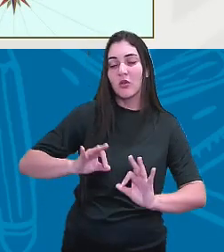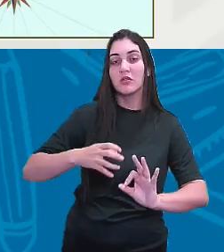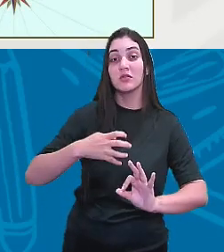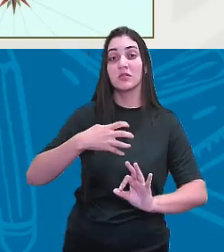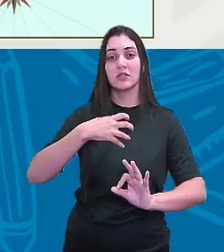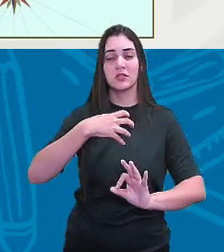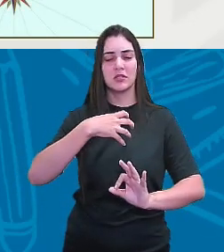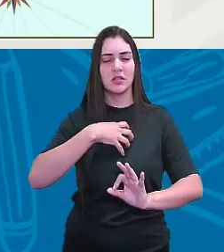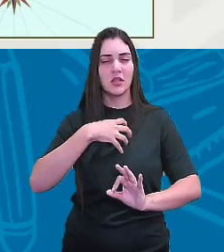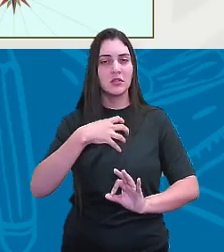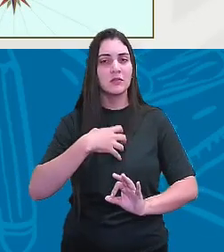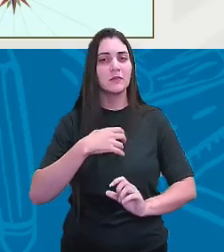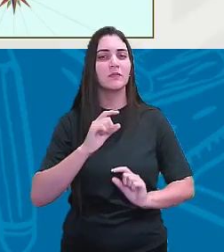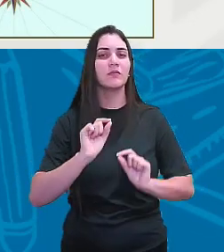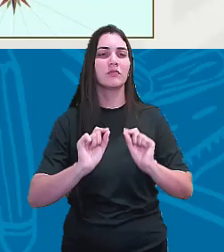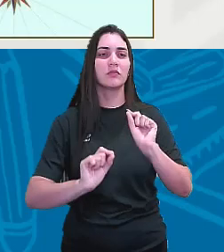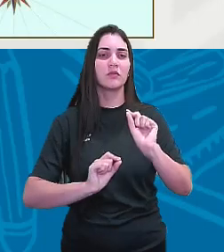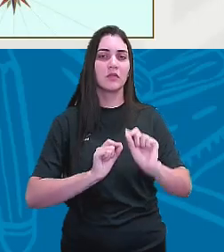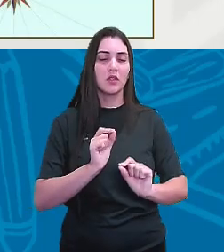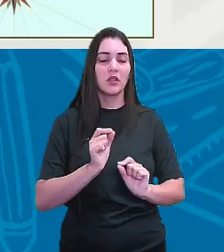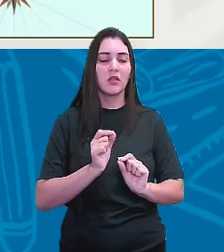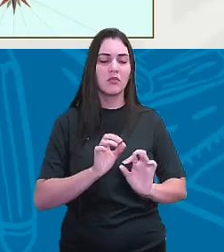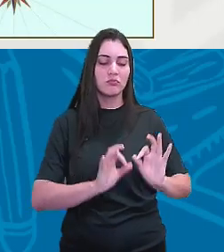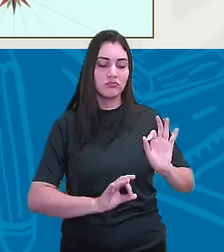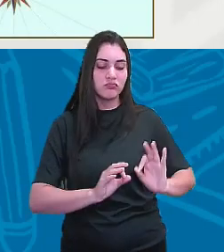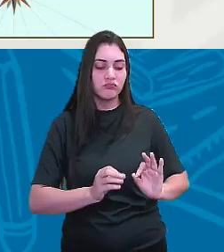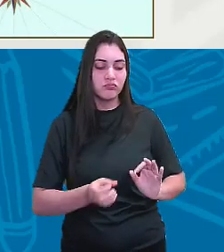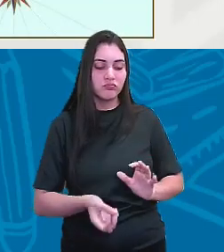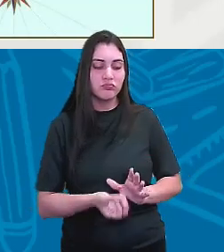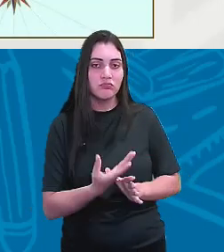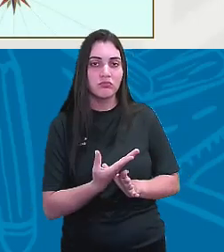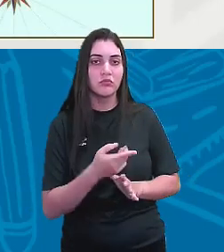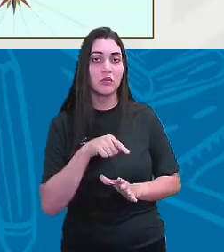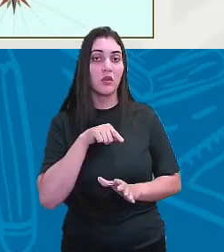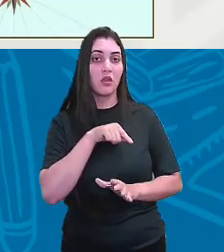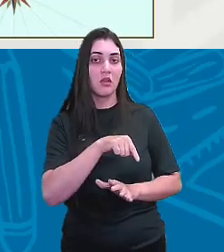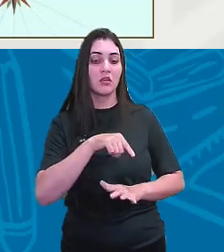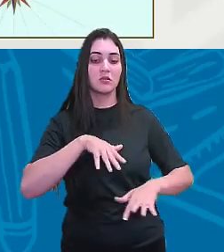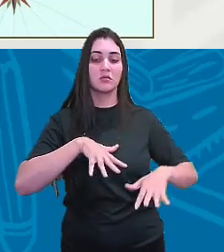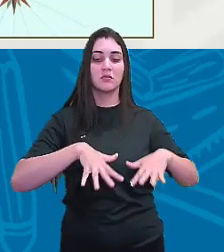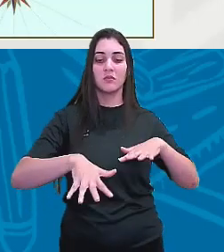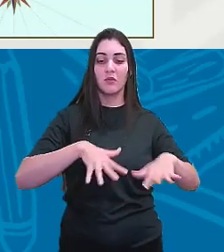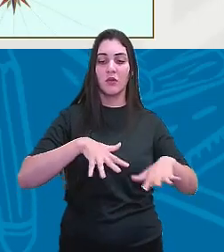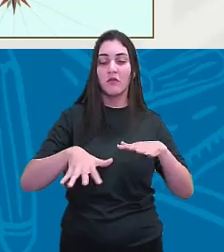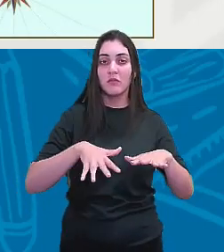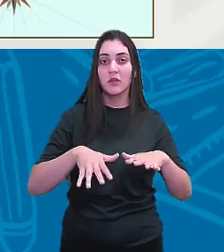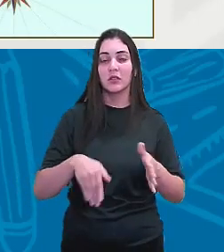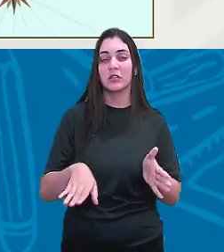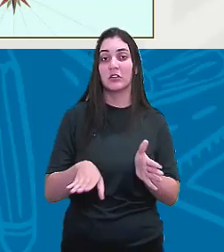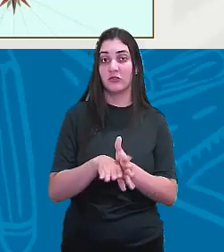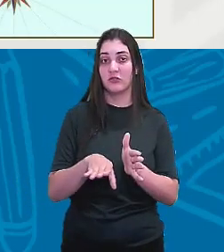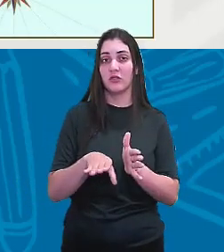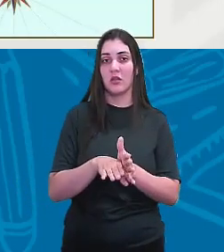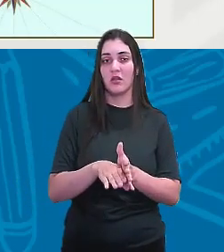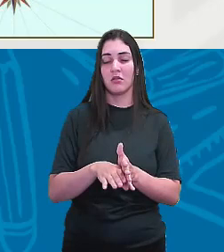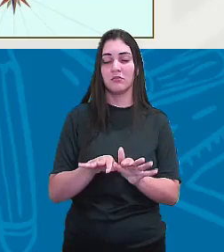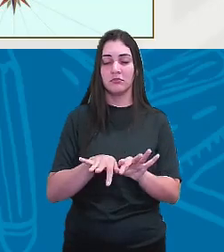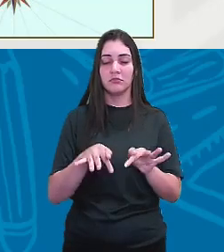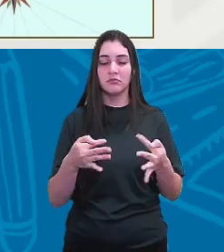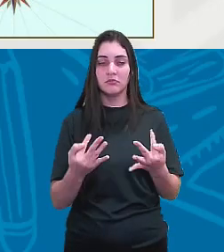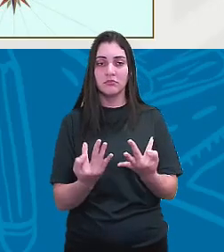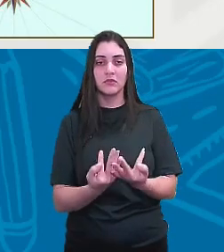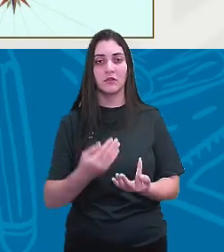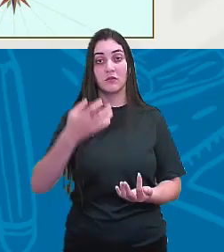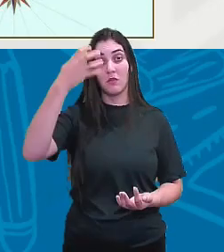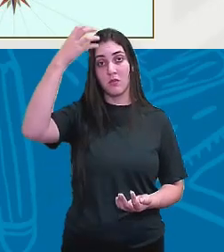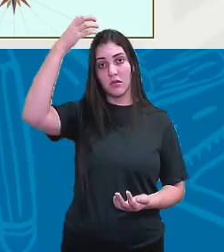passou a ir sendo produzido com esse movimento aqui da chegada da família real.